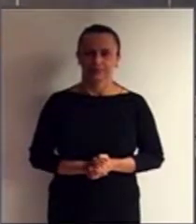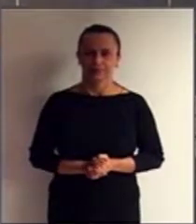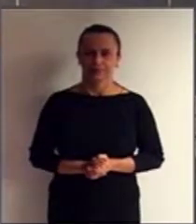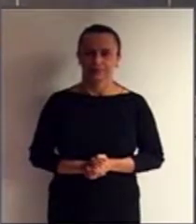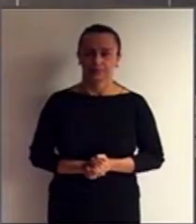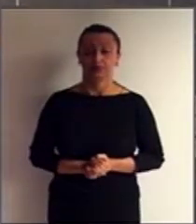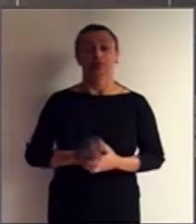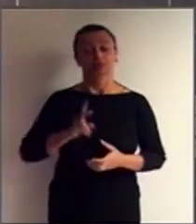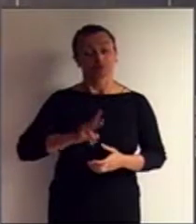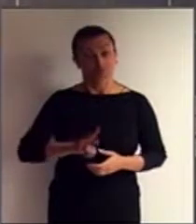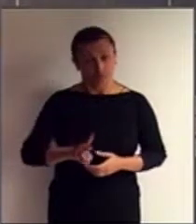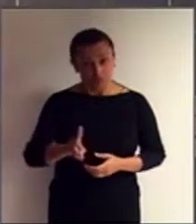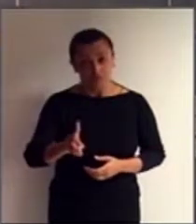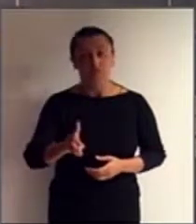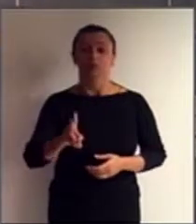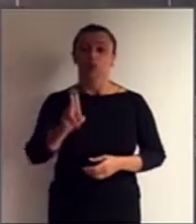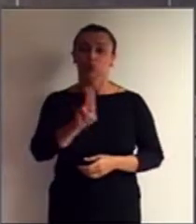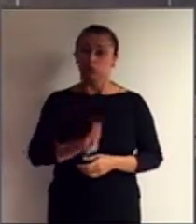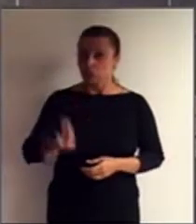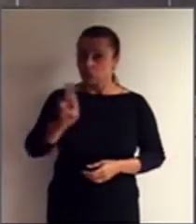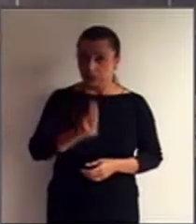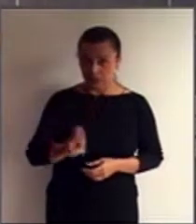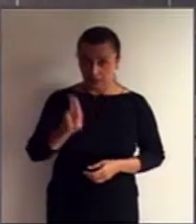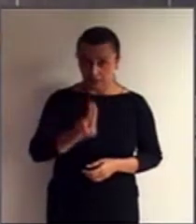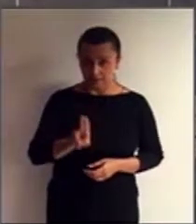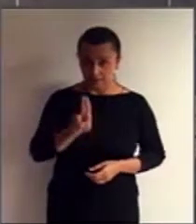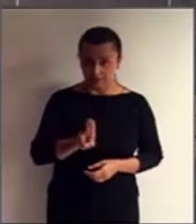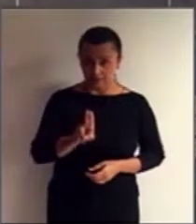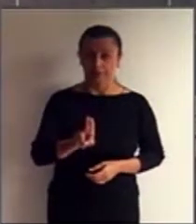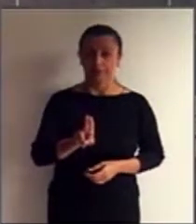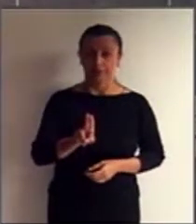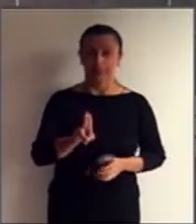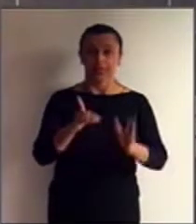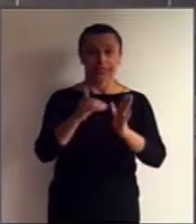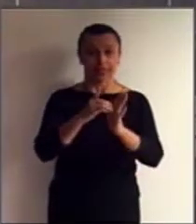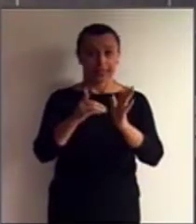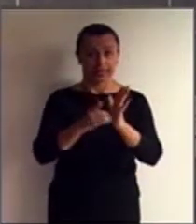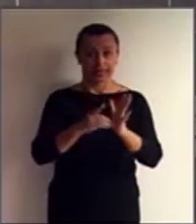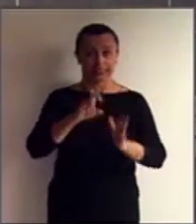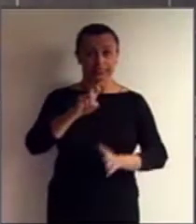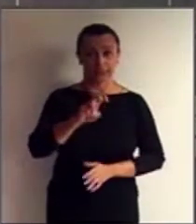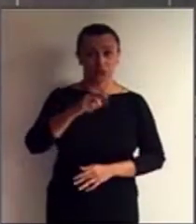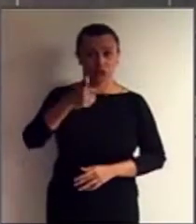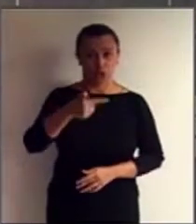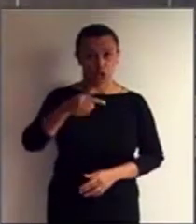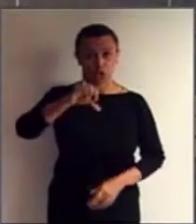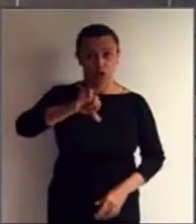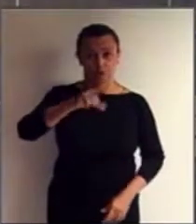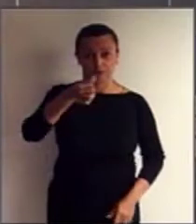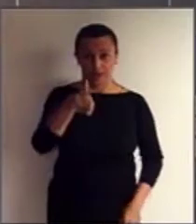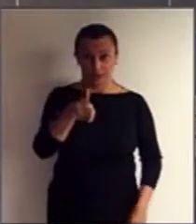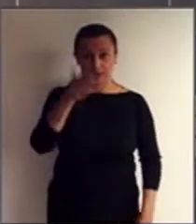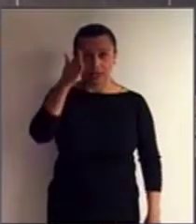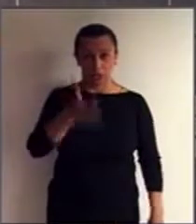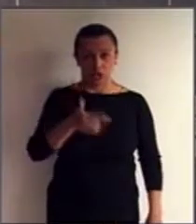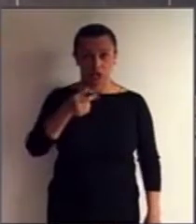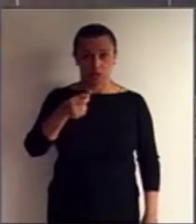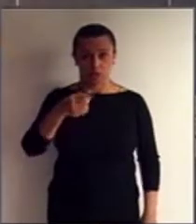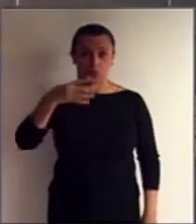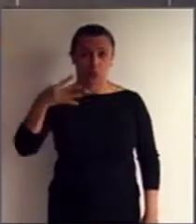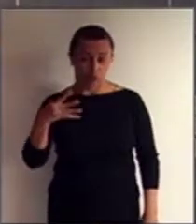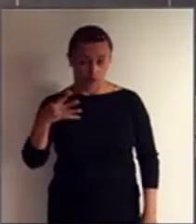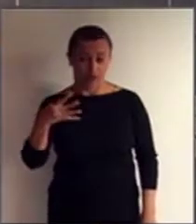Continuamos a utilizar o decreto 5296, de 2004, na